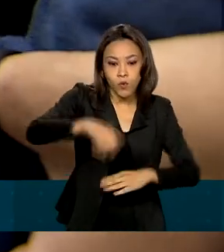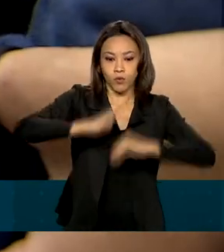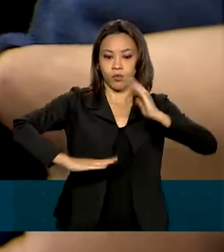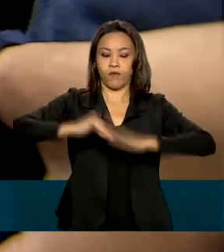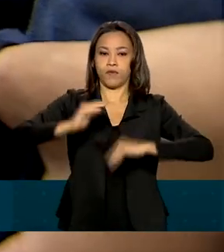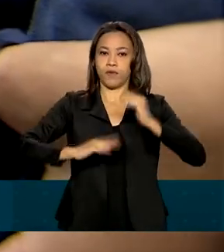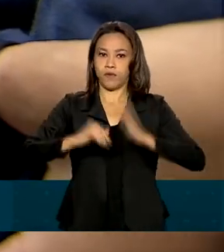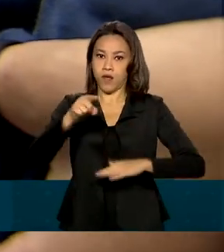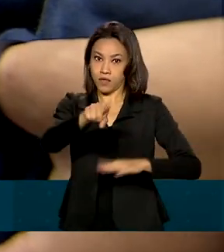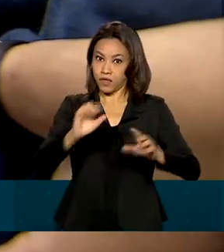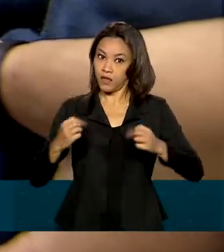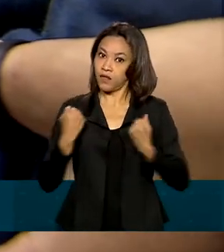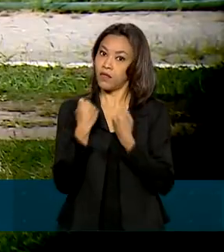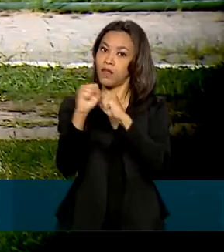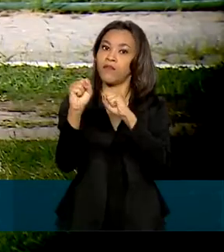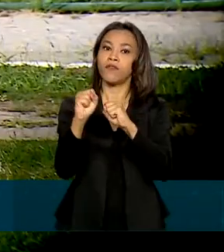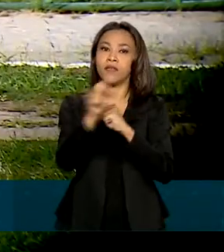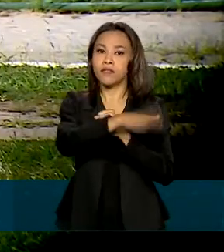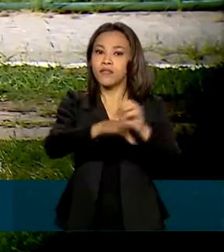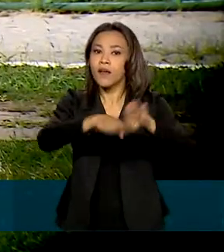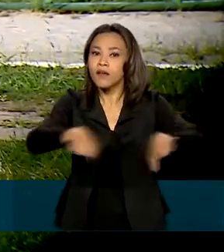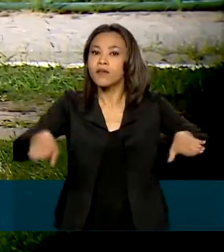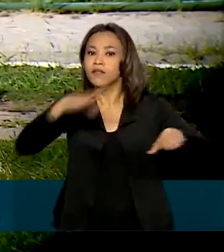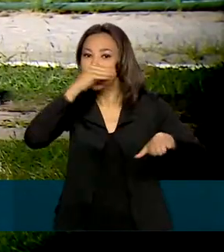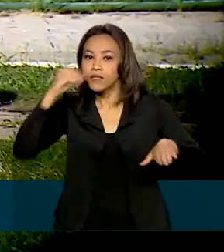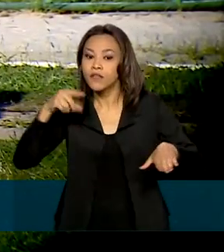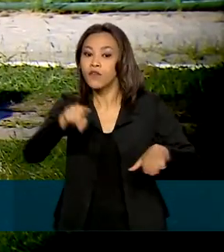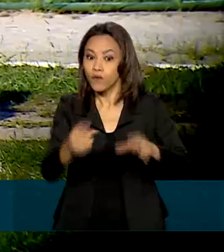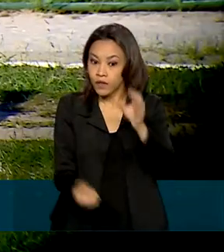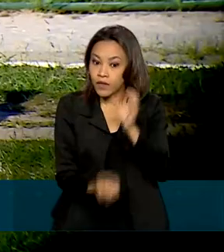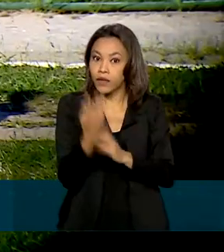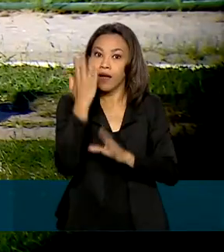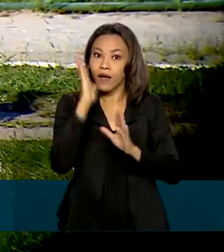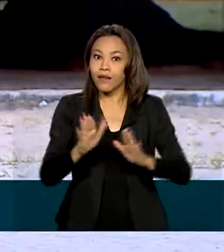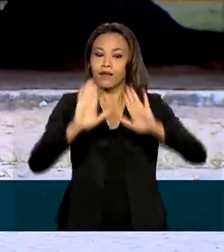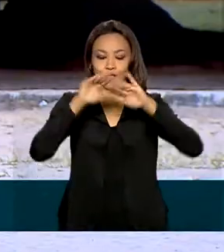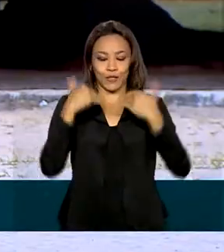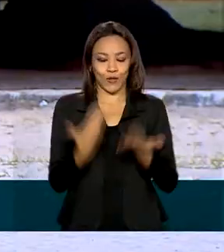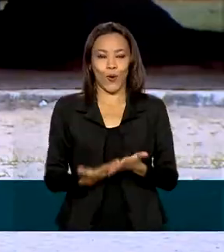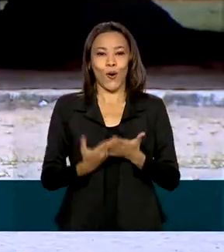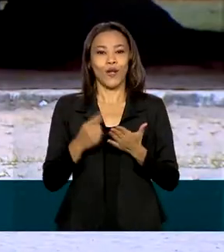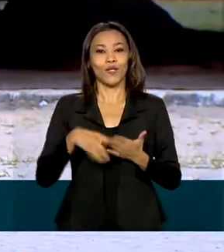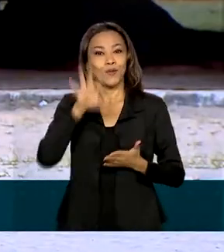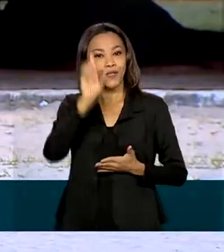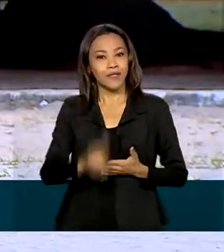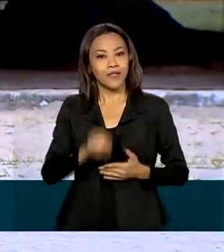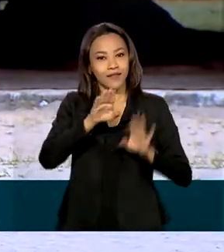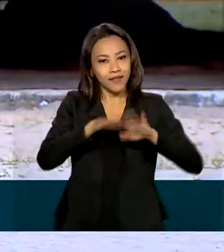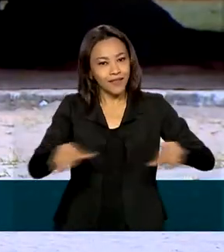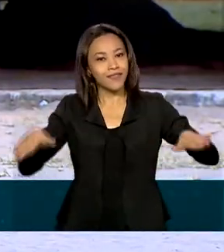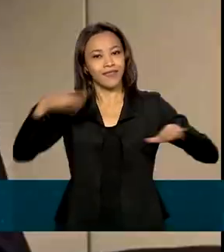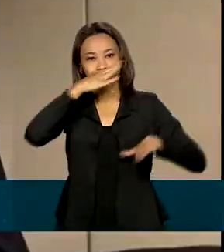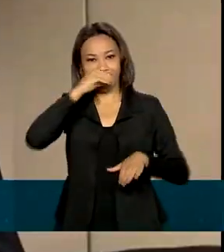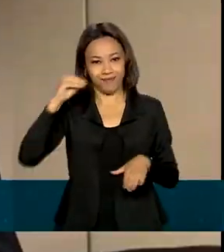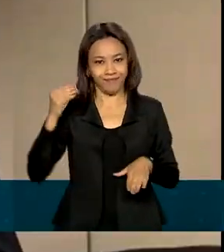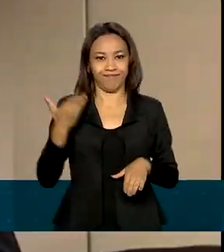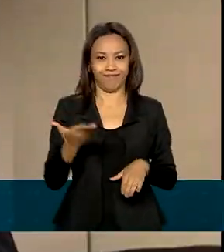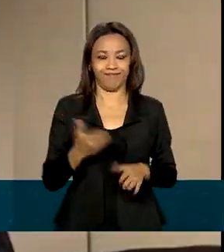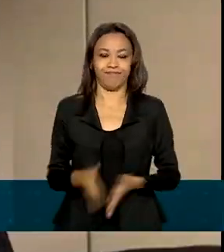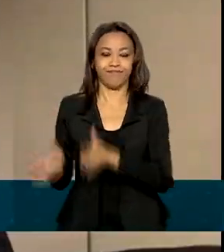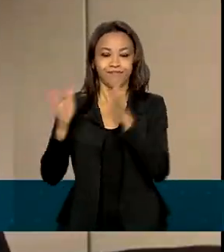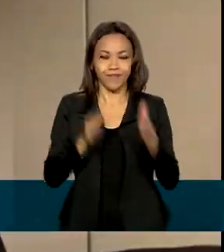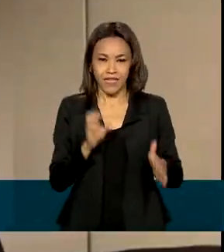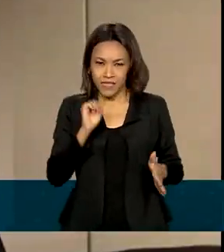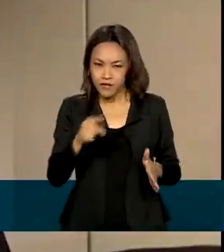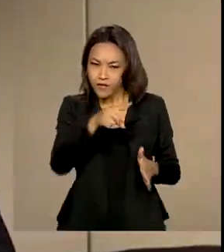defesa da infância no Brasil, foi criada a Escola Nacional dos Direitos da Criança e do Adolescente. Se você é